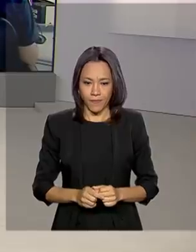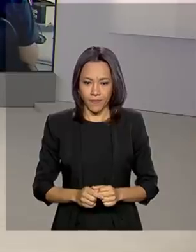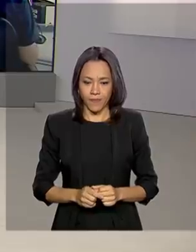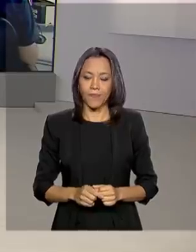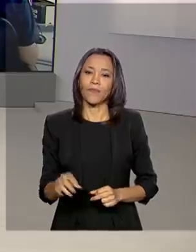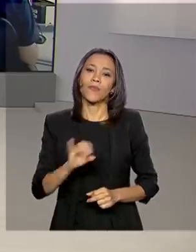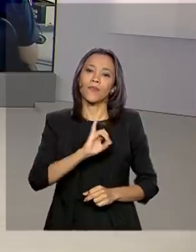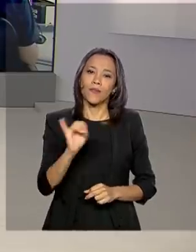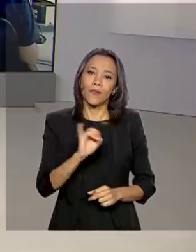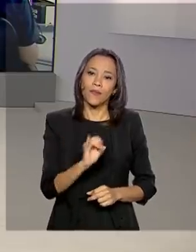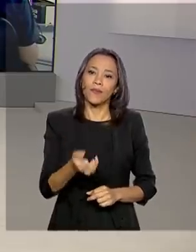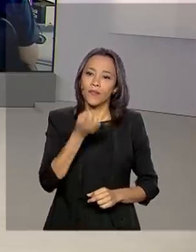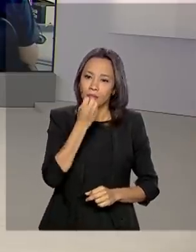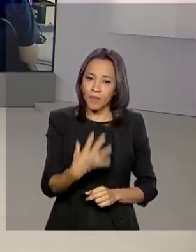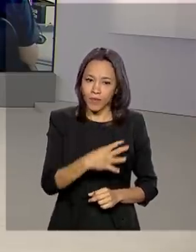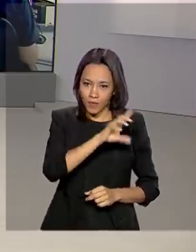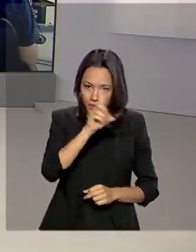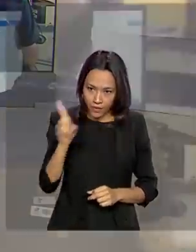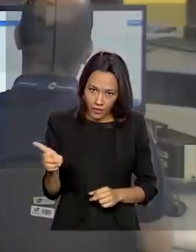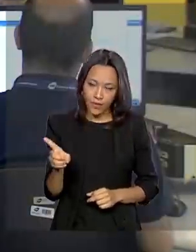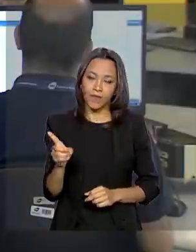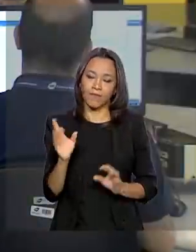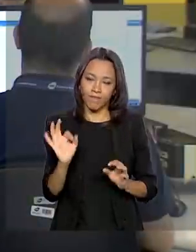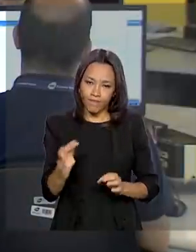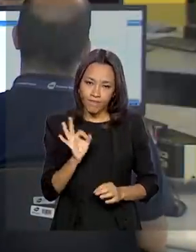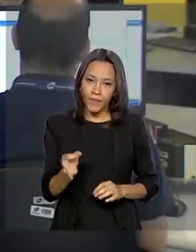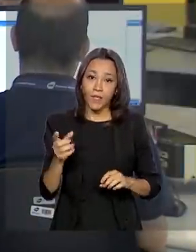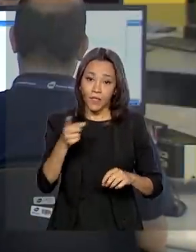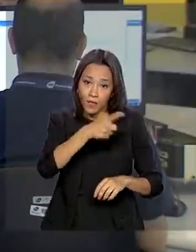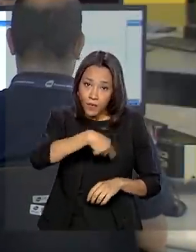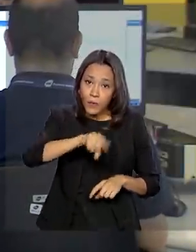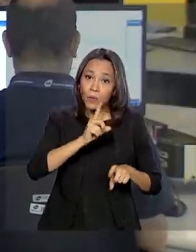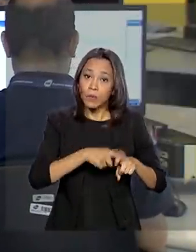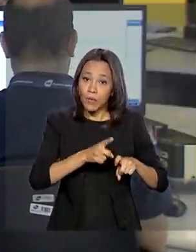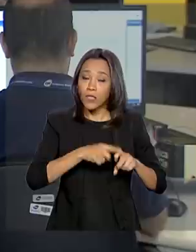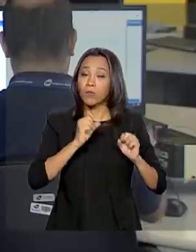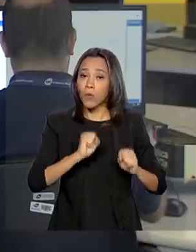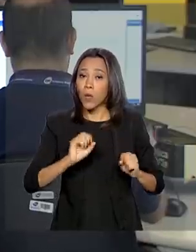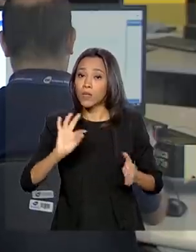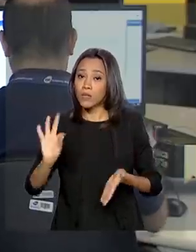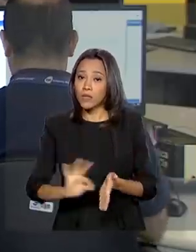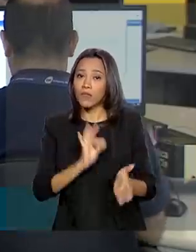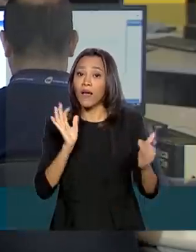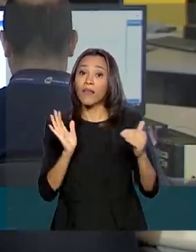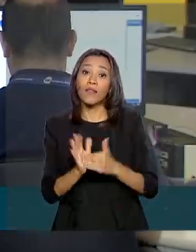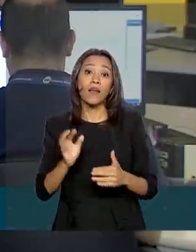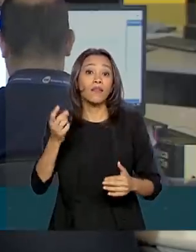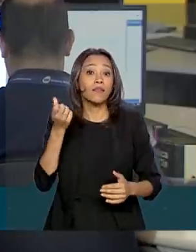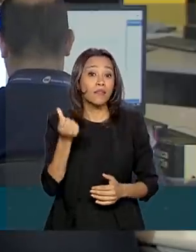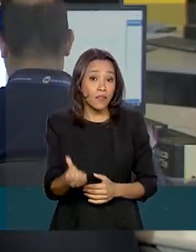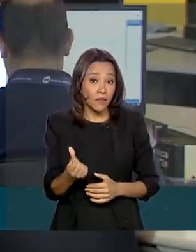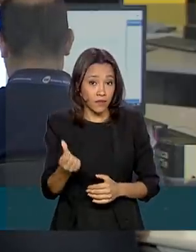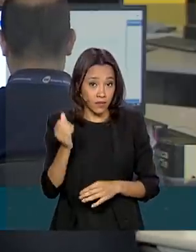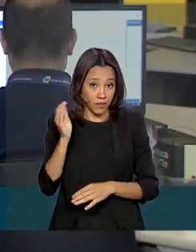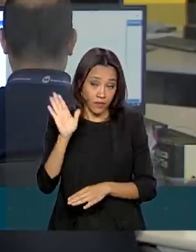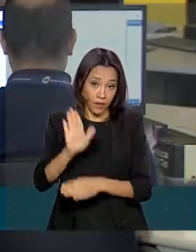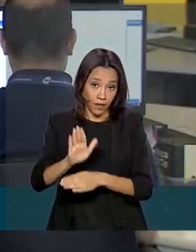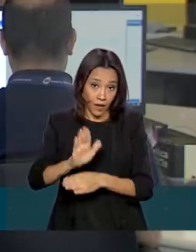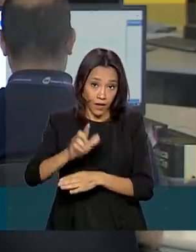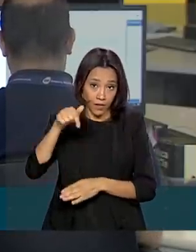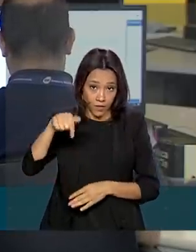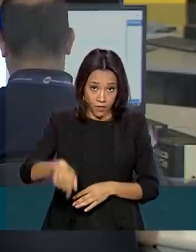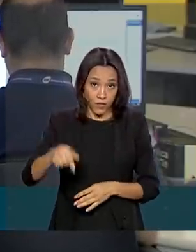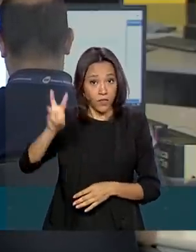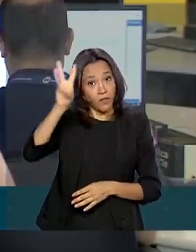Oi, Renata, bom dia. É isso mesmo. Os médicos podem se inscrever até às 6 da tarde desta terça-feira para trabalhar